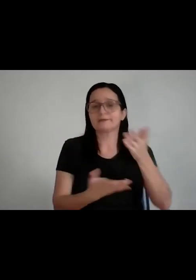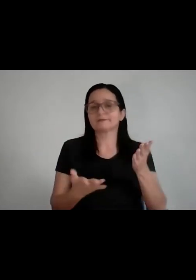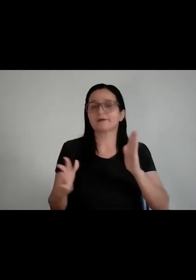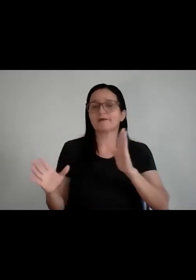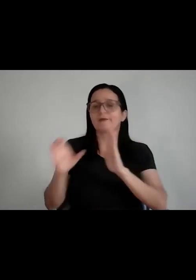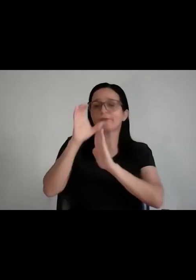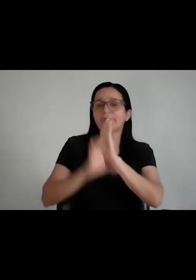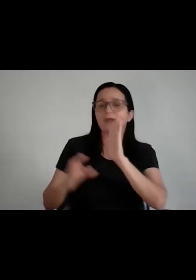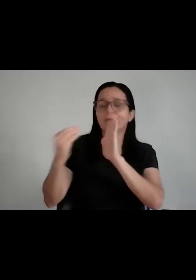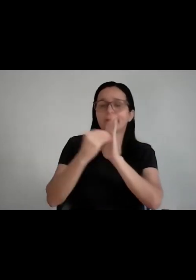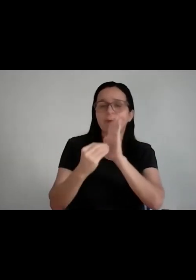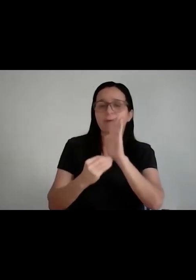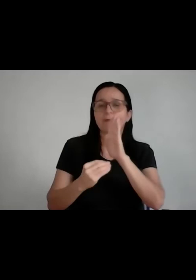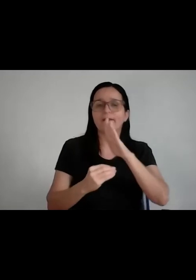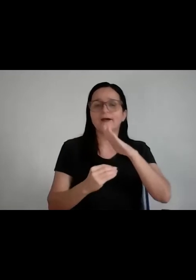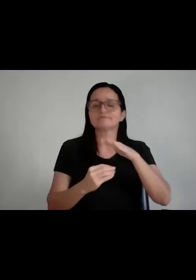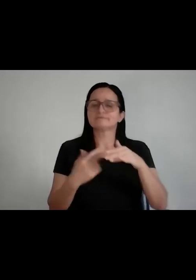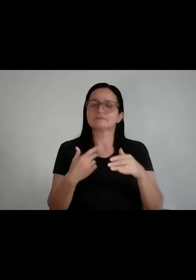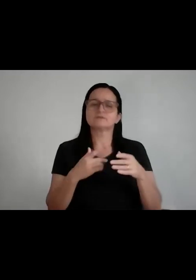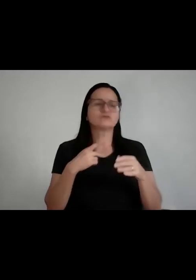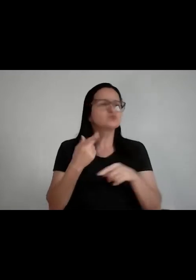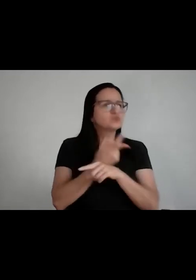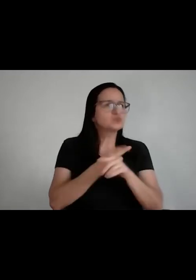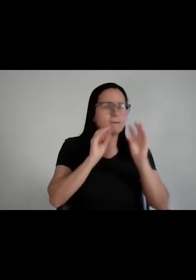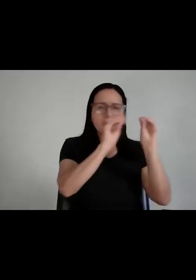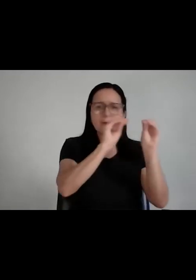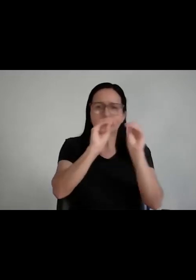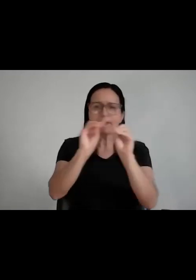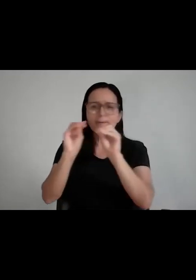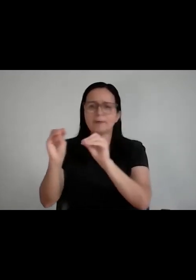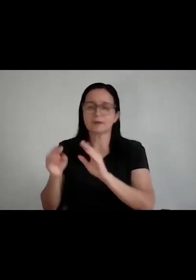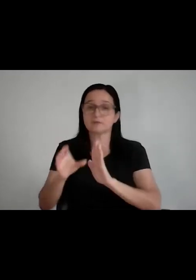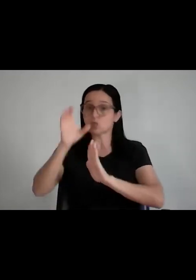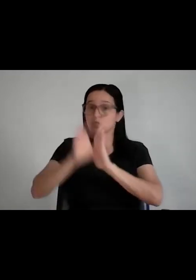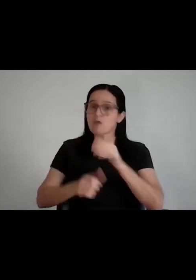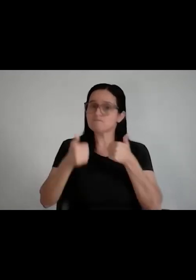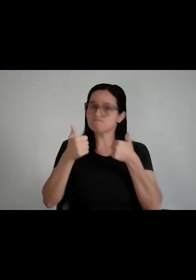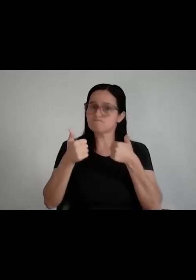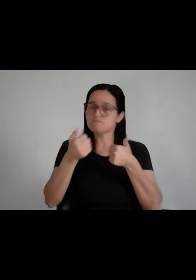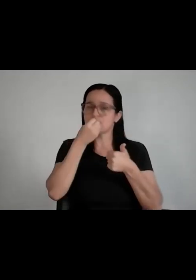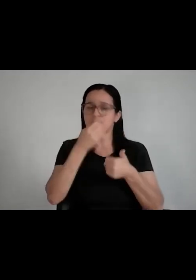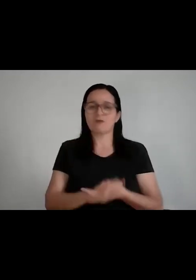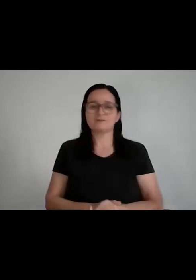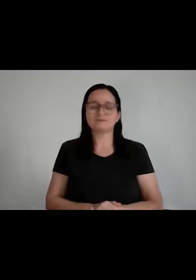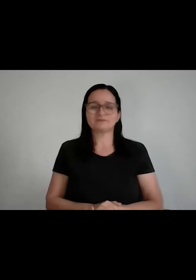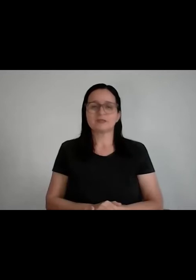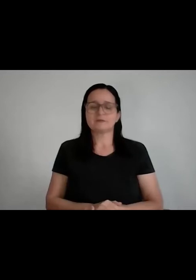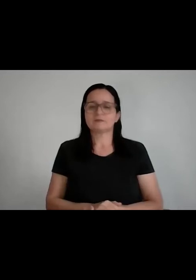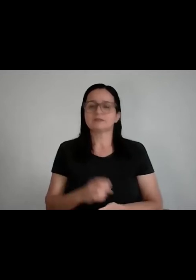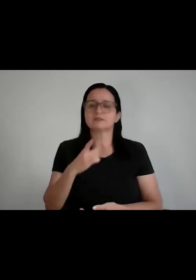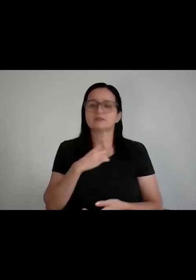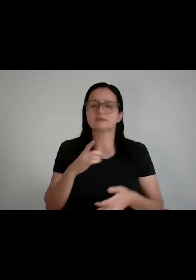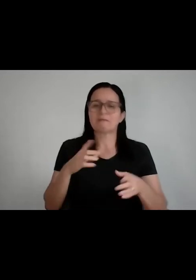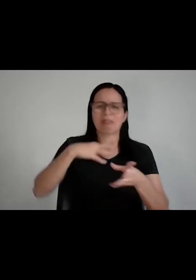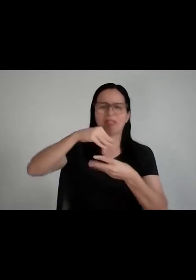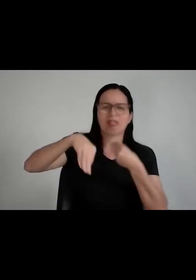os sites das empresas que você está buscando o trabalho, aliás, fazer um currículo decente, porque esse currículo aí se eu pegar está um papel de pão danado, está mal